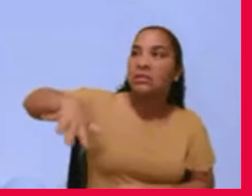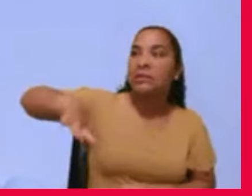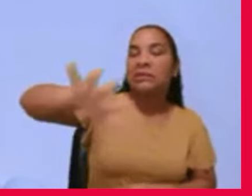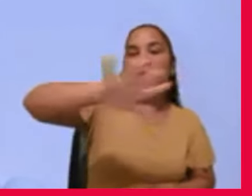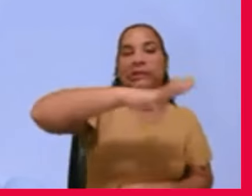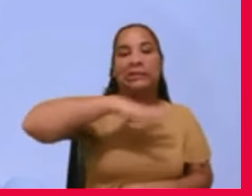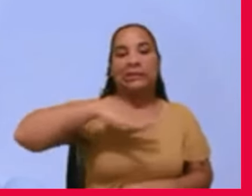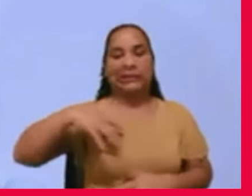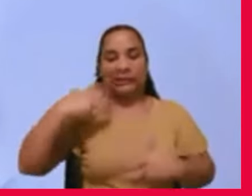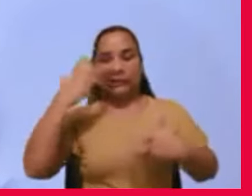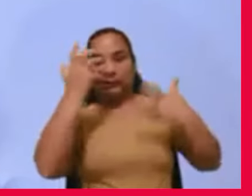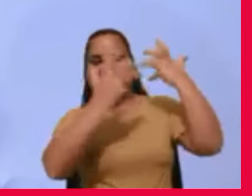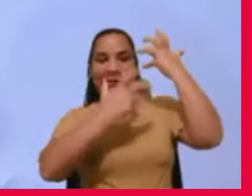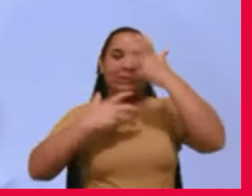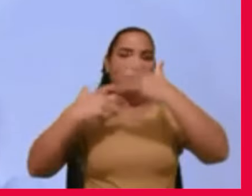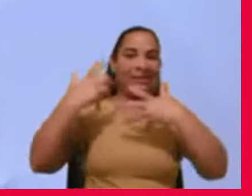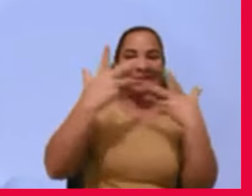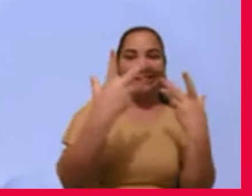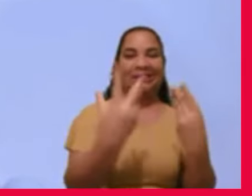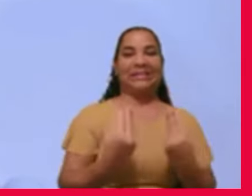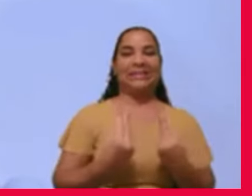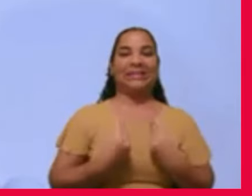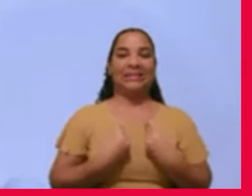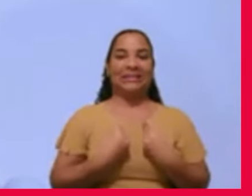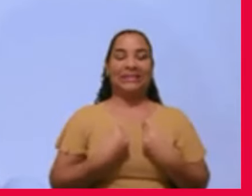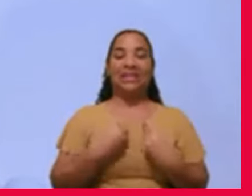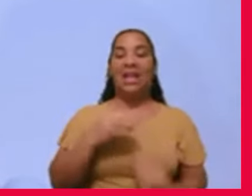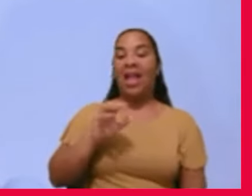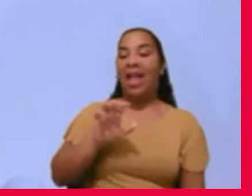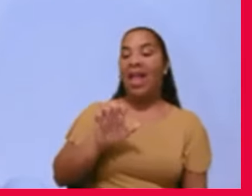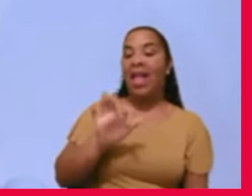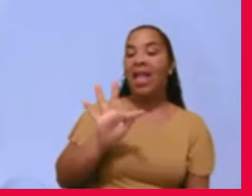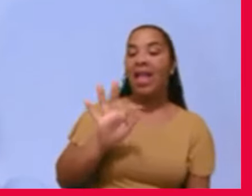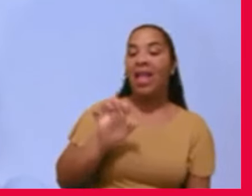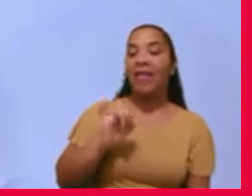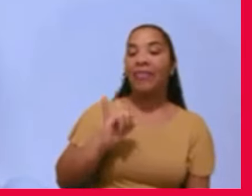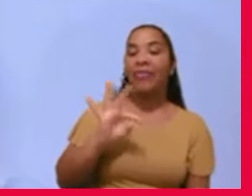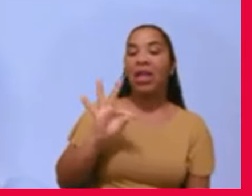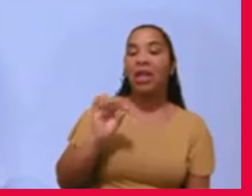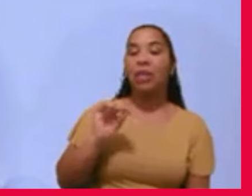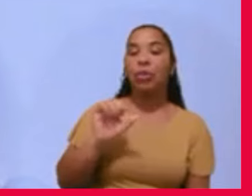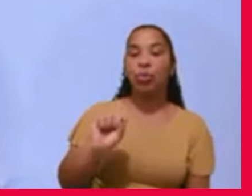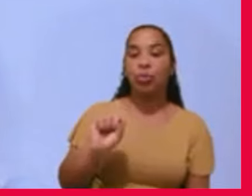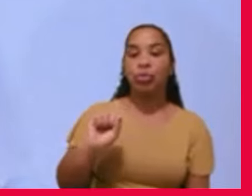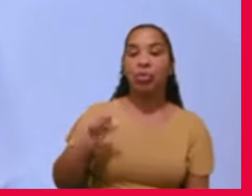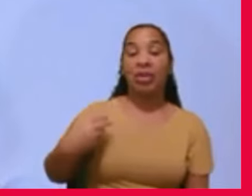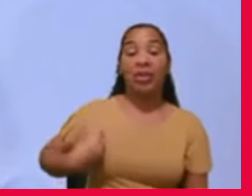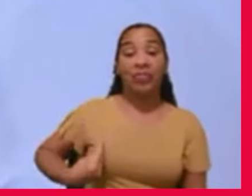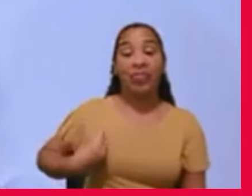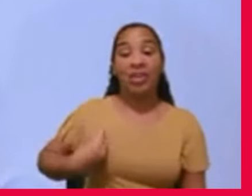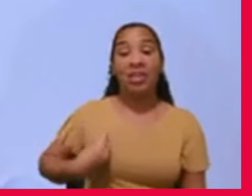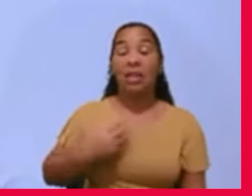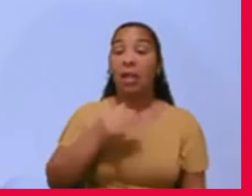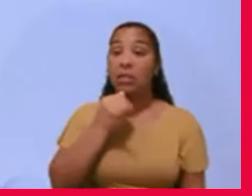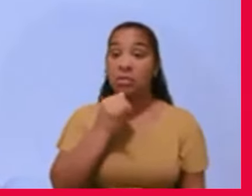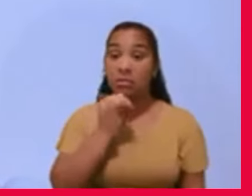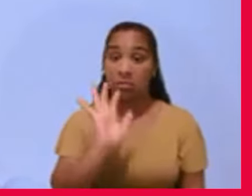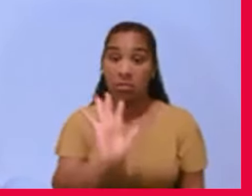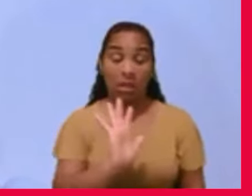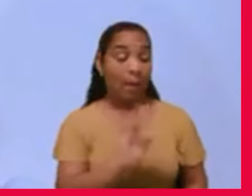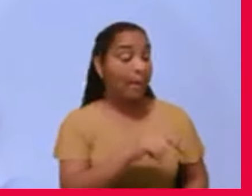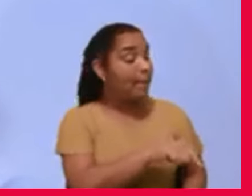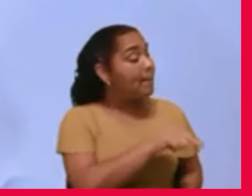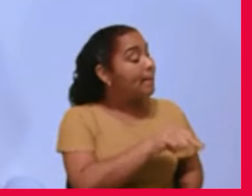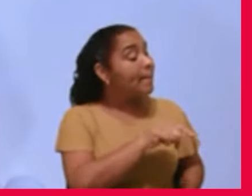São chamados eventos de vida. Uma pessoa que nasce no meio muito pobre, que tem muito conflito